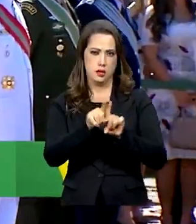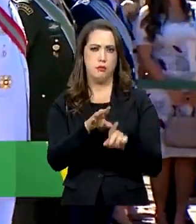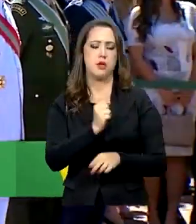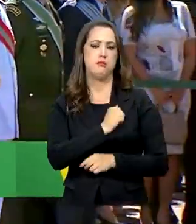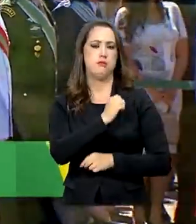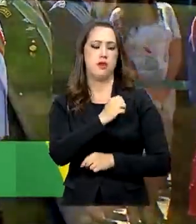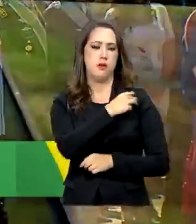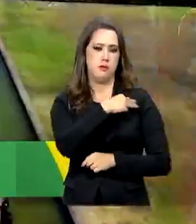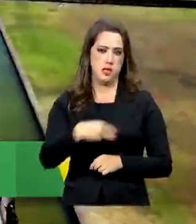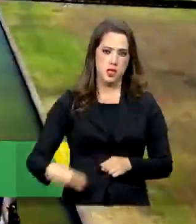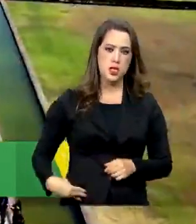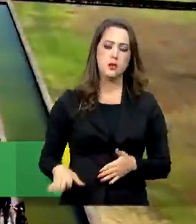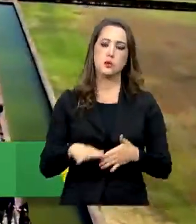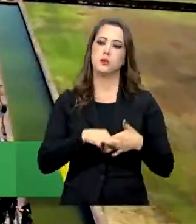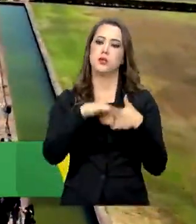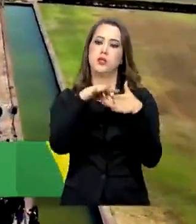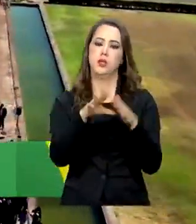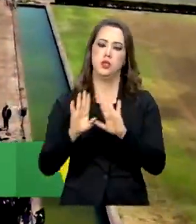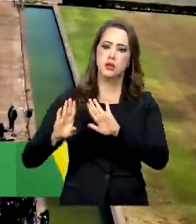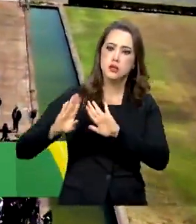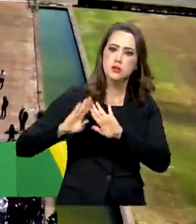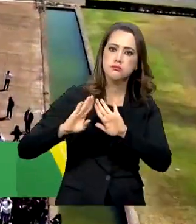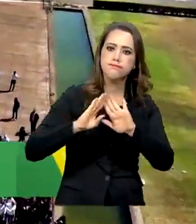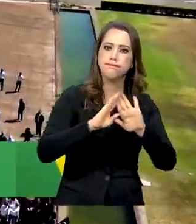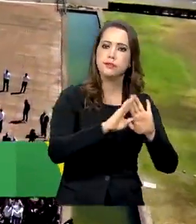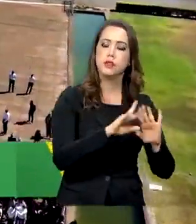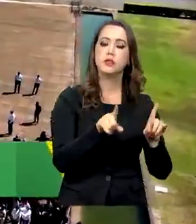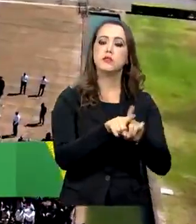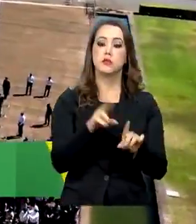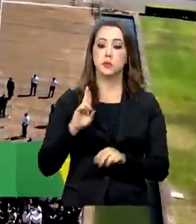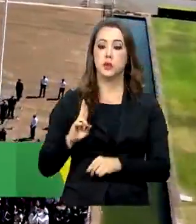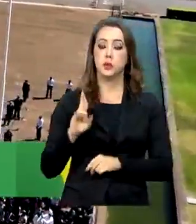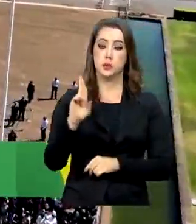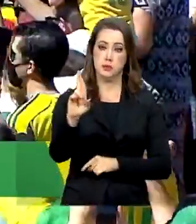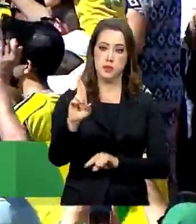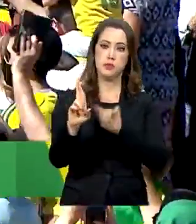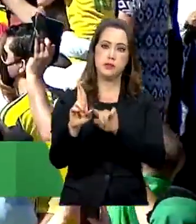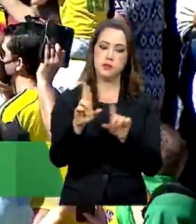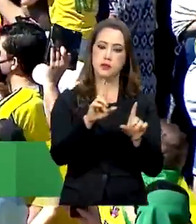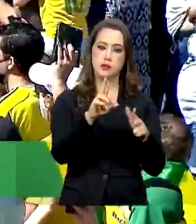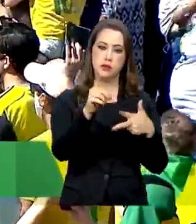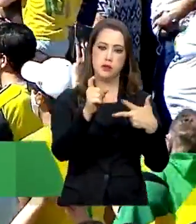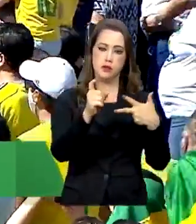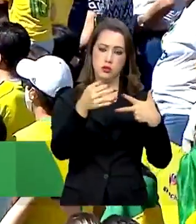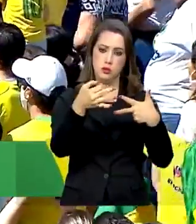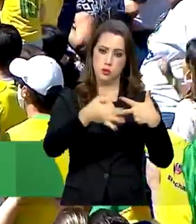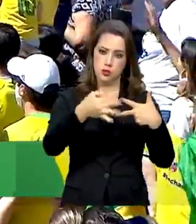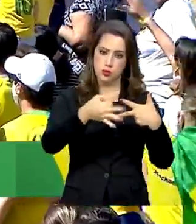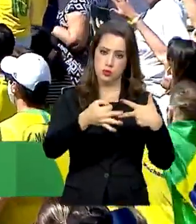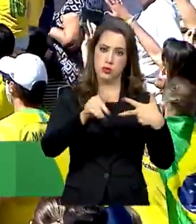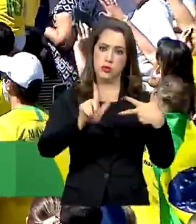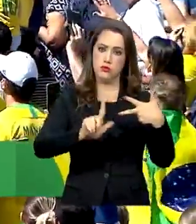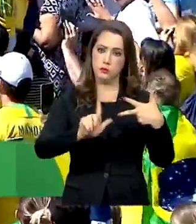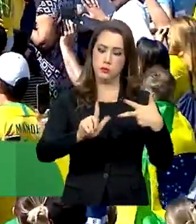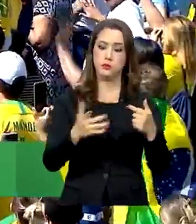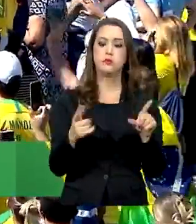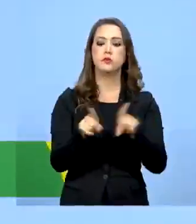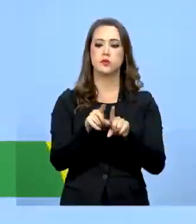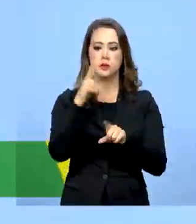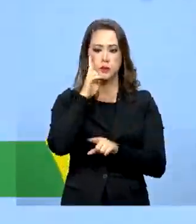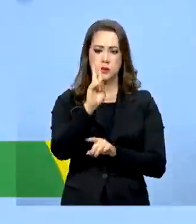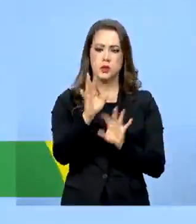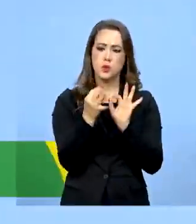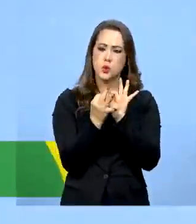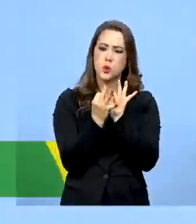comandantes das forças e os representantes dos poderes legislativo e judiciário. Mas muitas pessoas também puderam acompanhar de